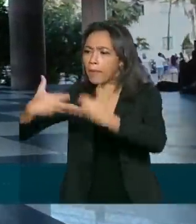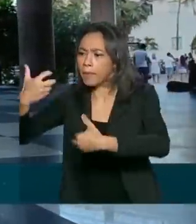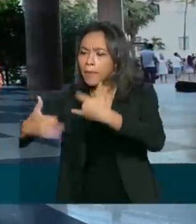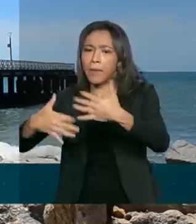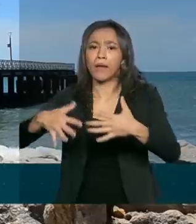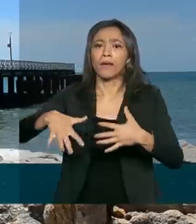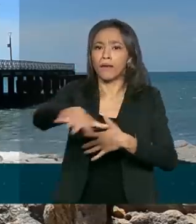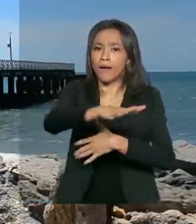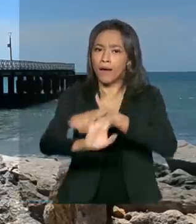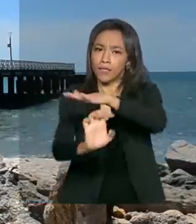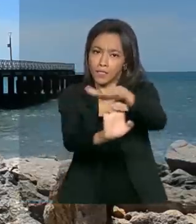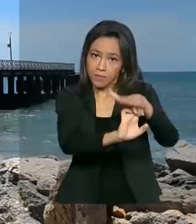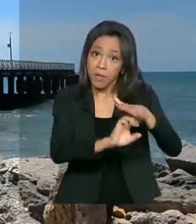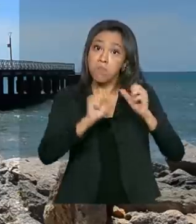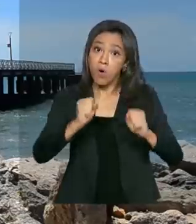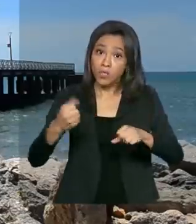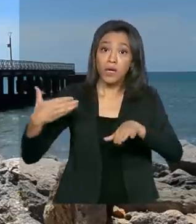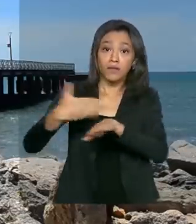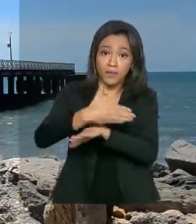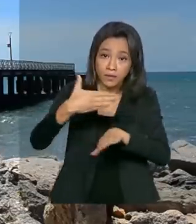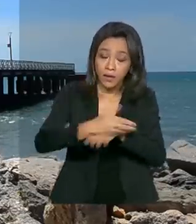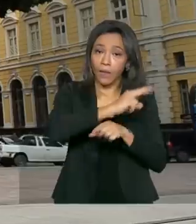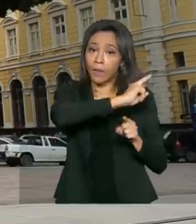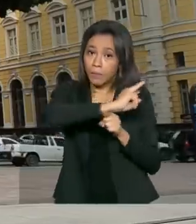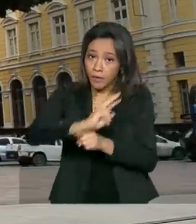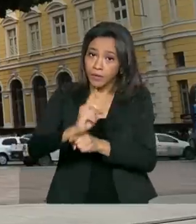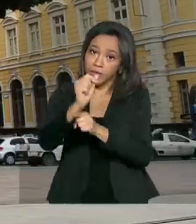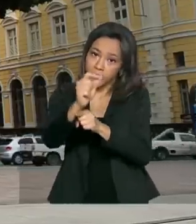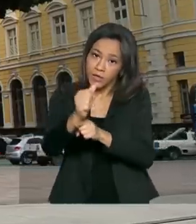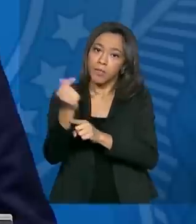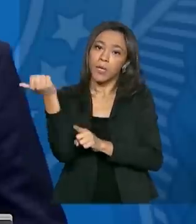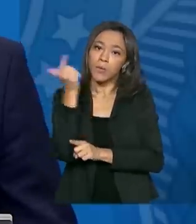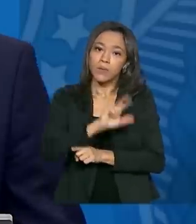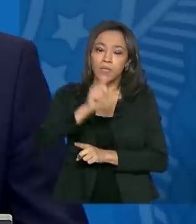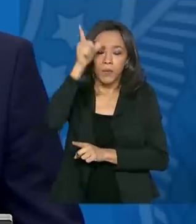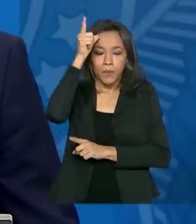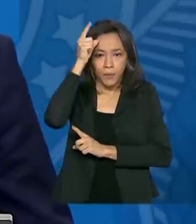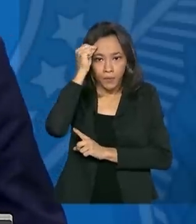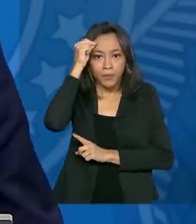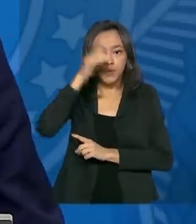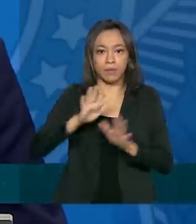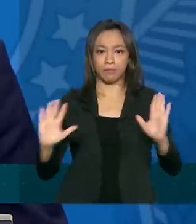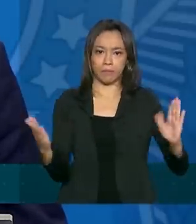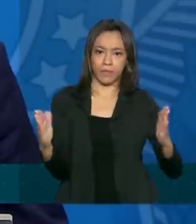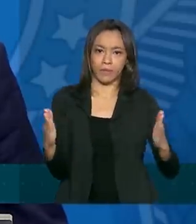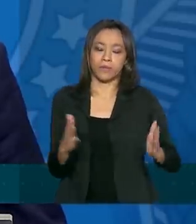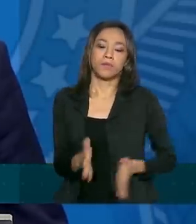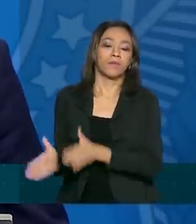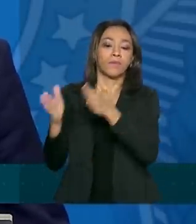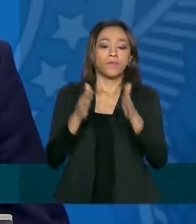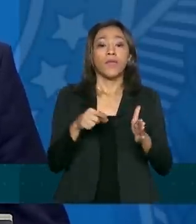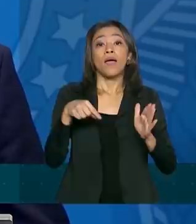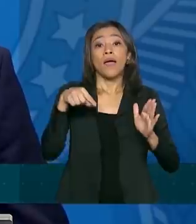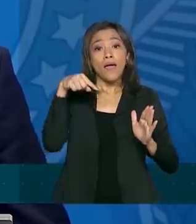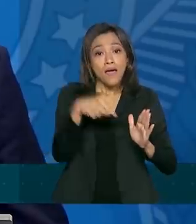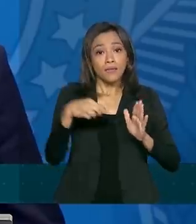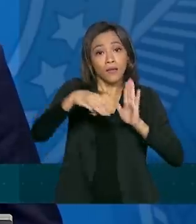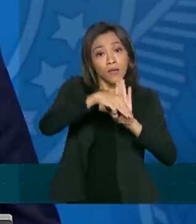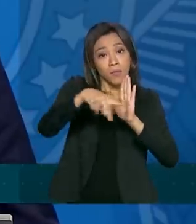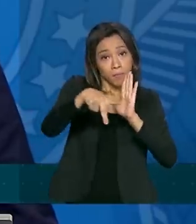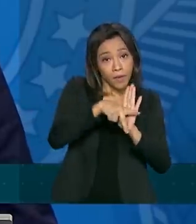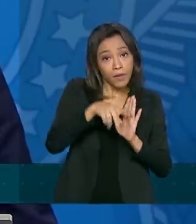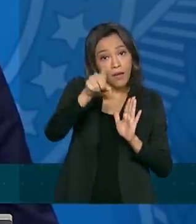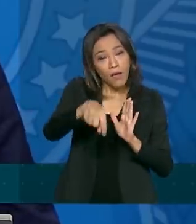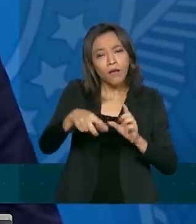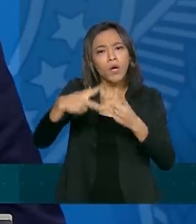setor, vão poder acessar as linhas de crédito para enfrentar a crise. Essa medida provisória, ela vem exatamente para corrigir